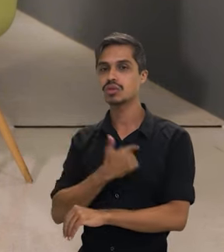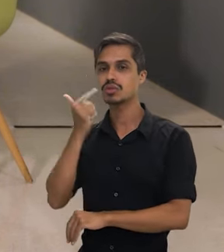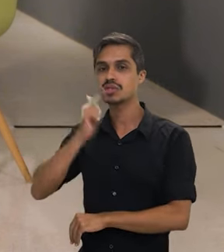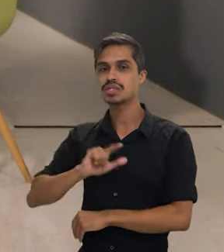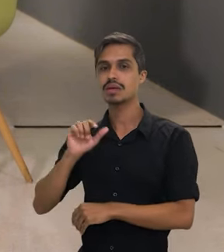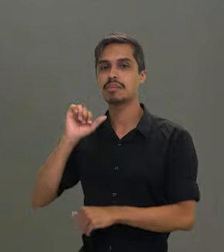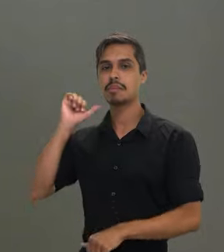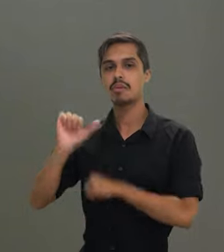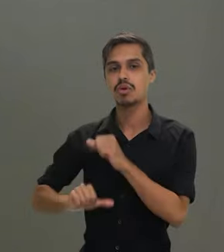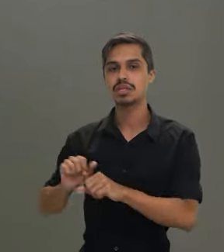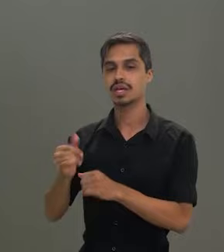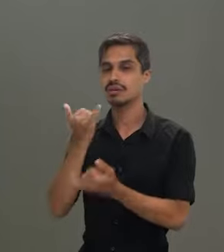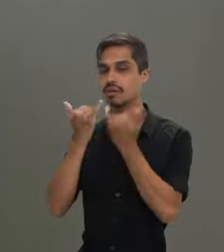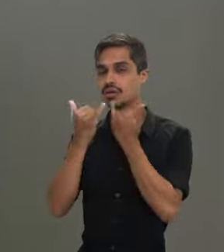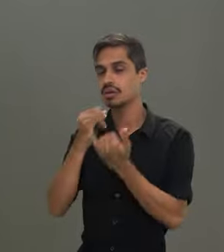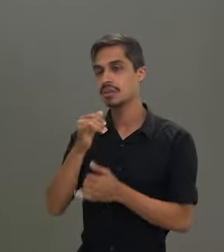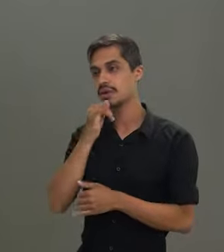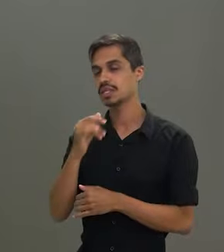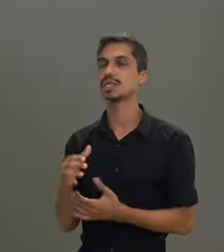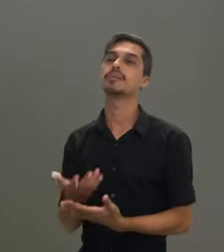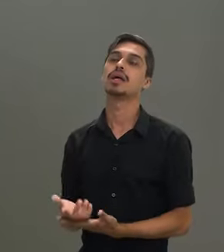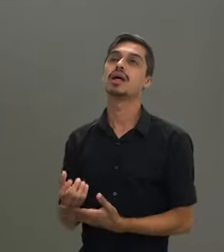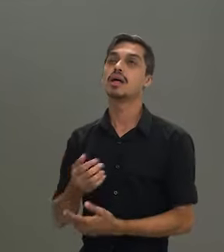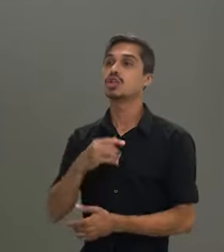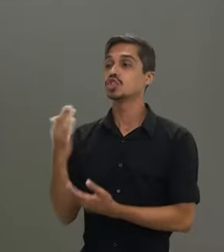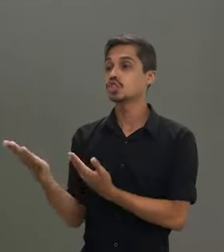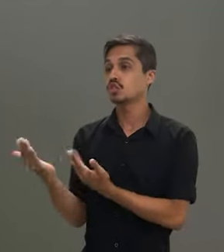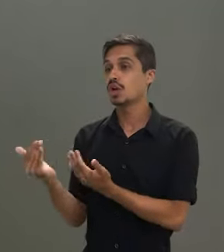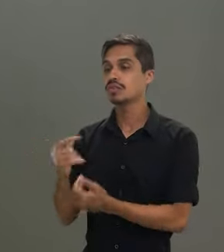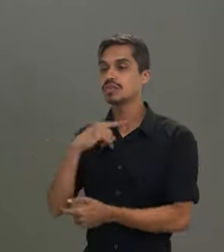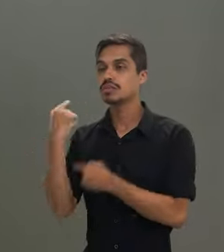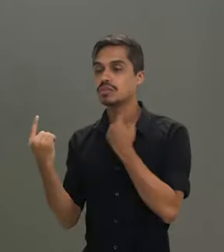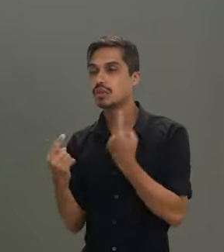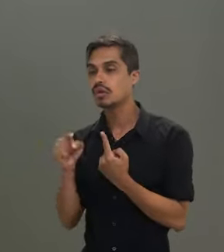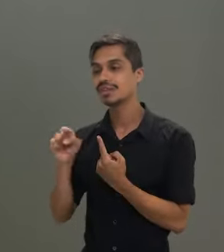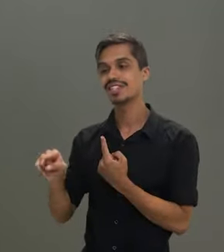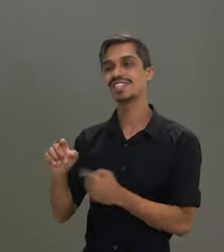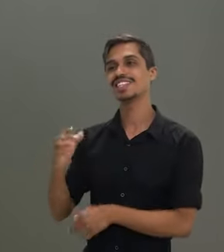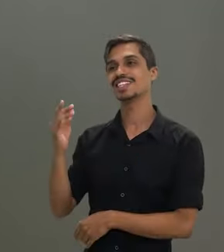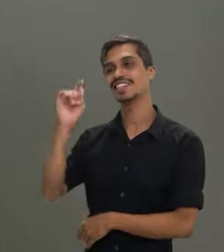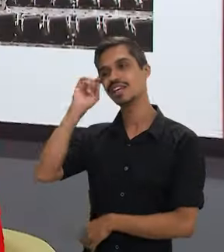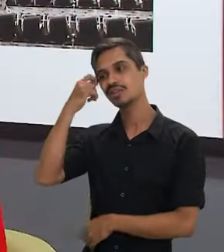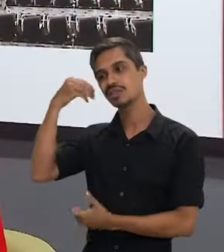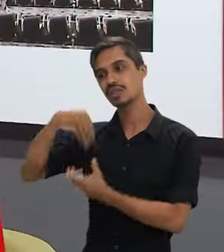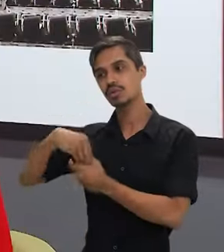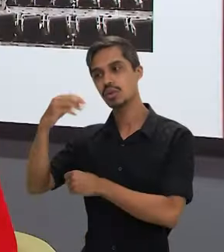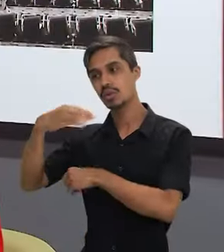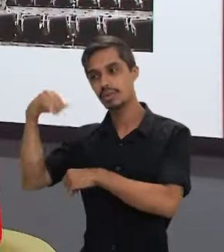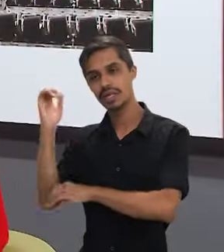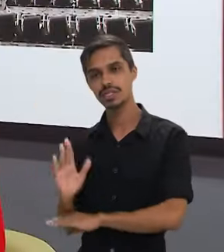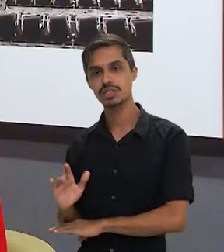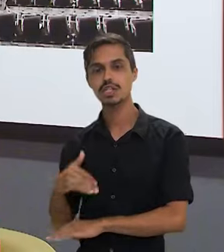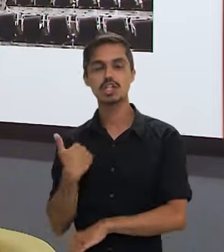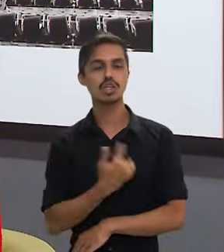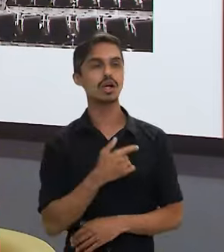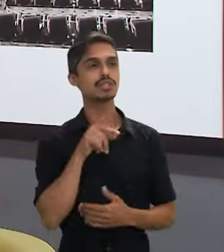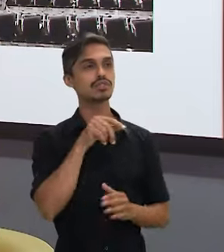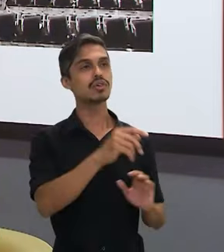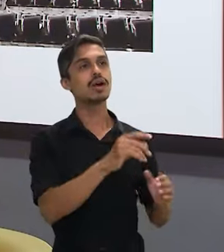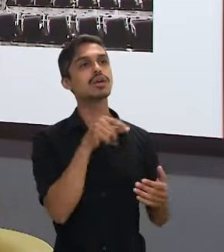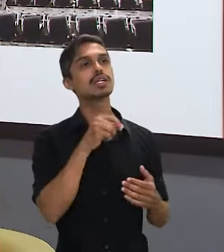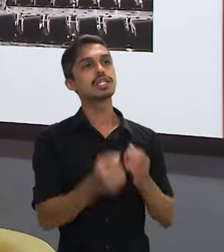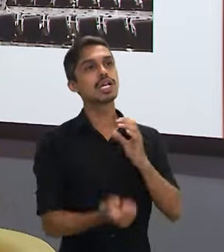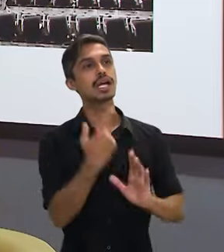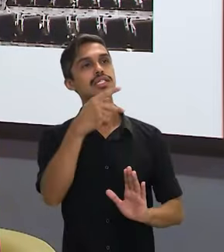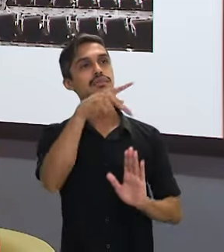reverter dados, por exemplo, de mortes de jovens negros no Brasil. A gente, quando começou a desenvolver esse